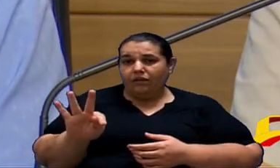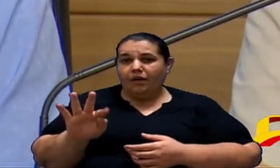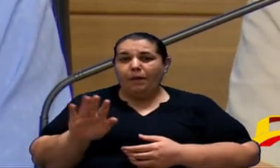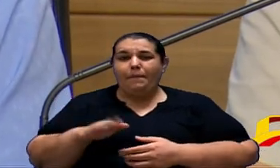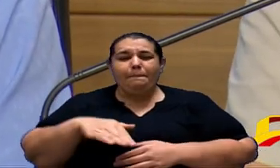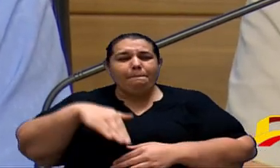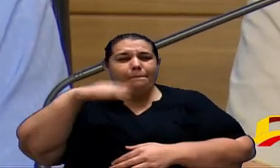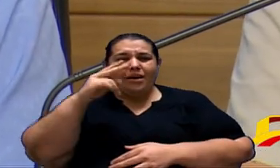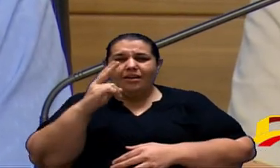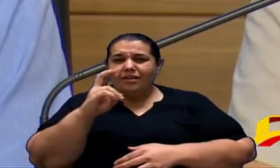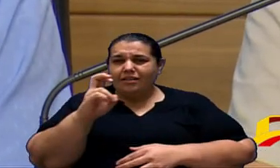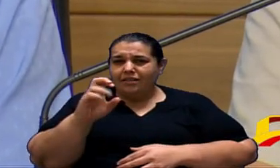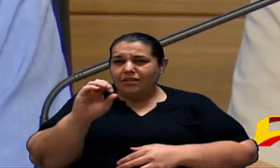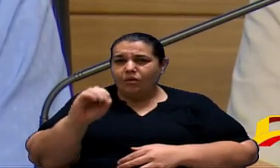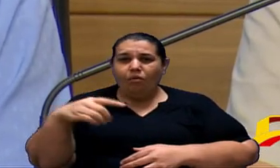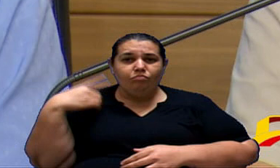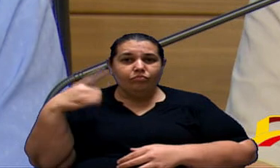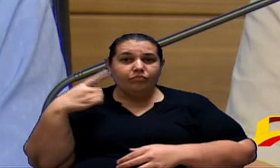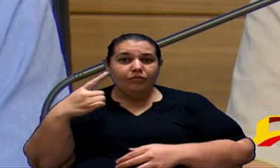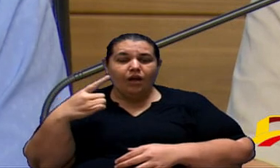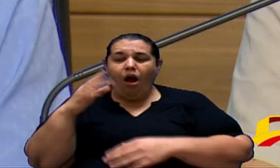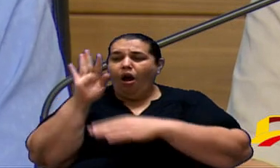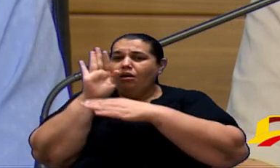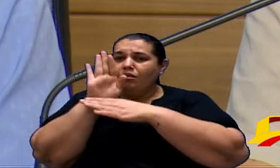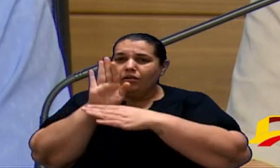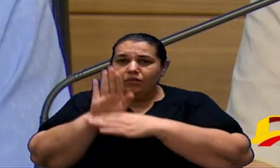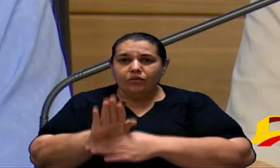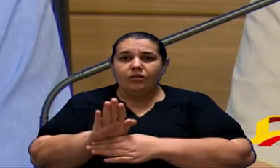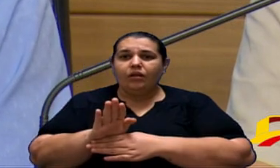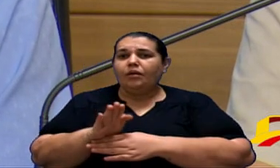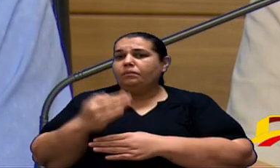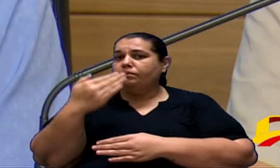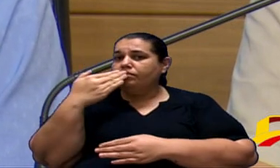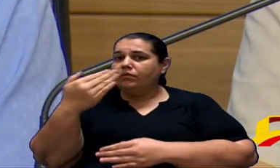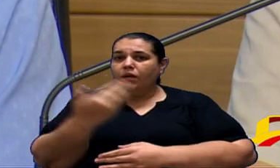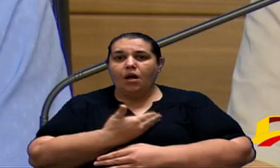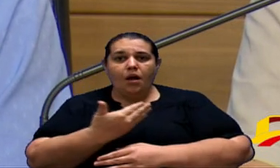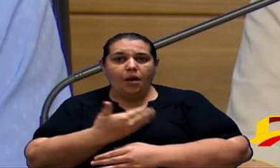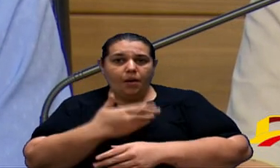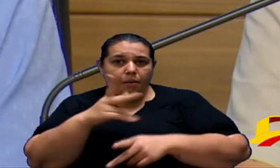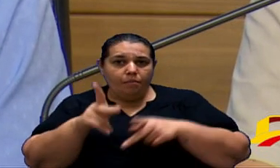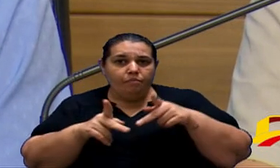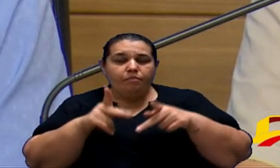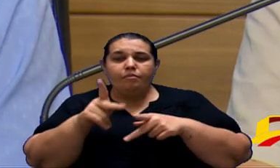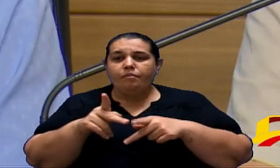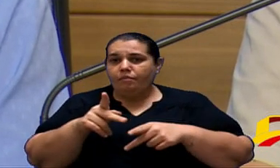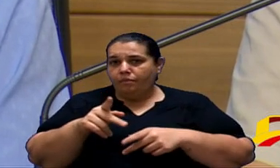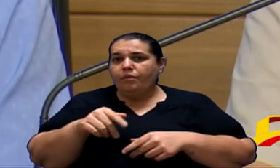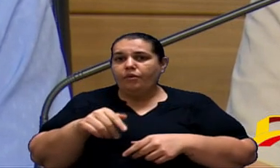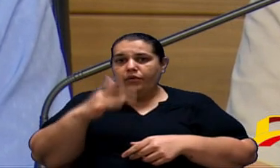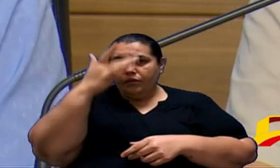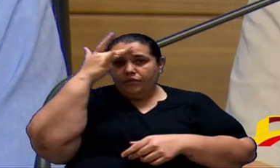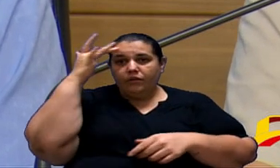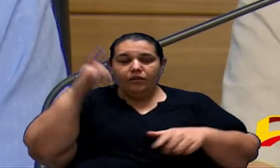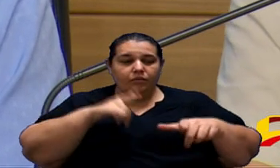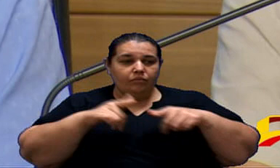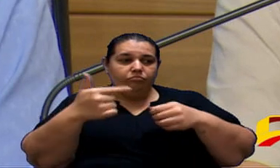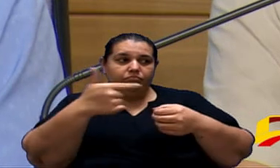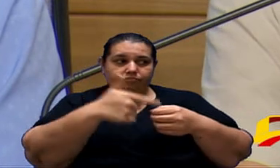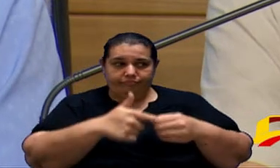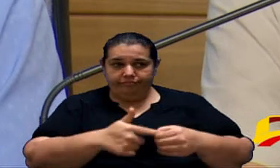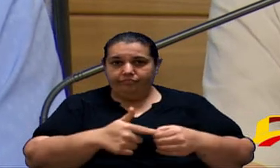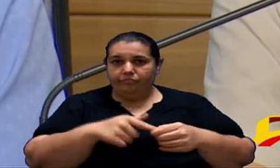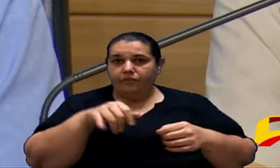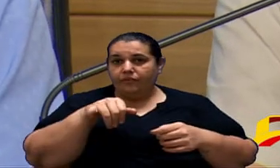de 50 deputados estará solidário aos nossos companheiros e companheiras frentistas e se tiver